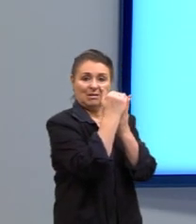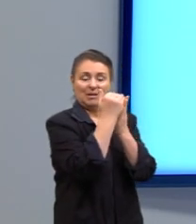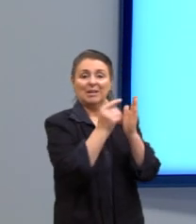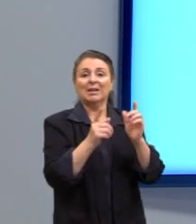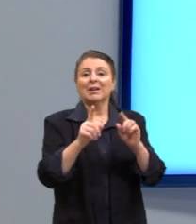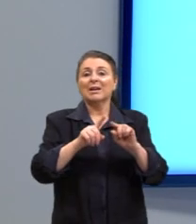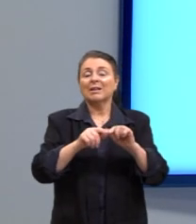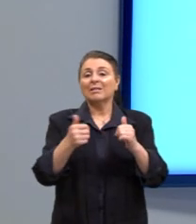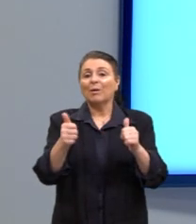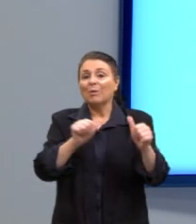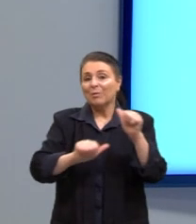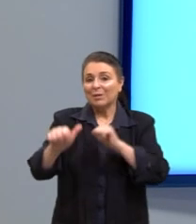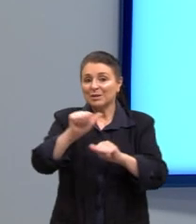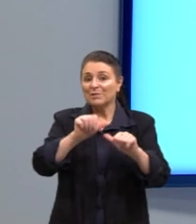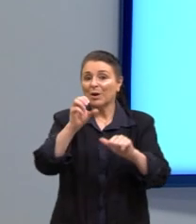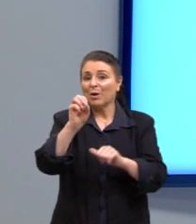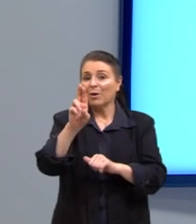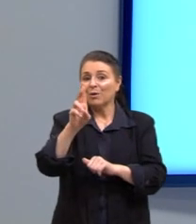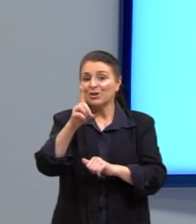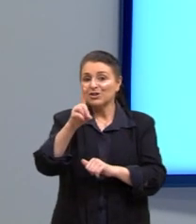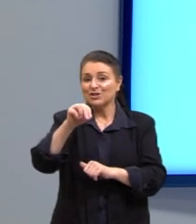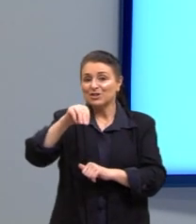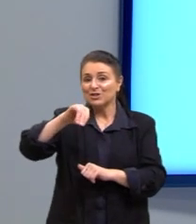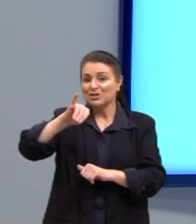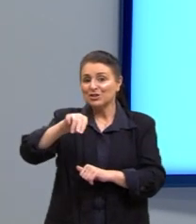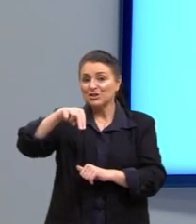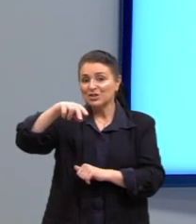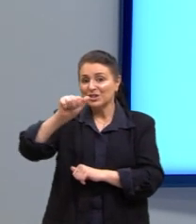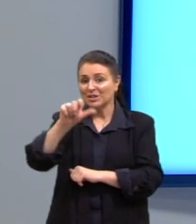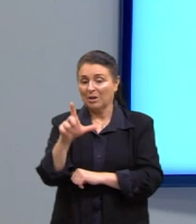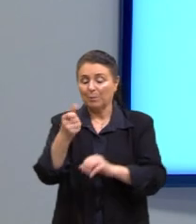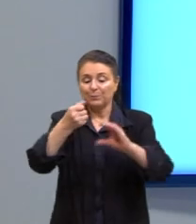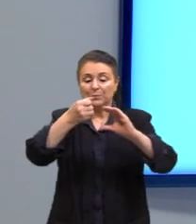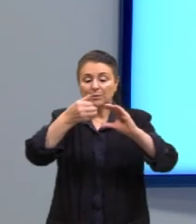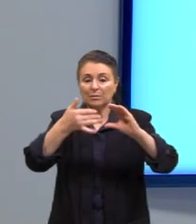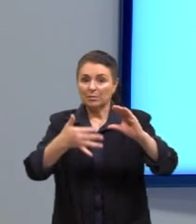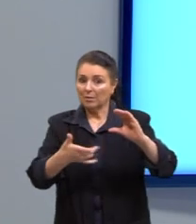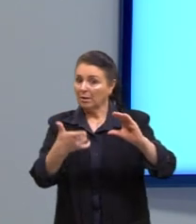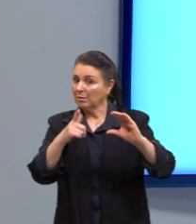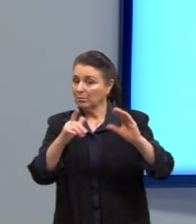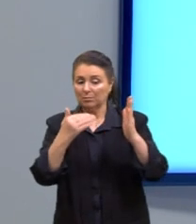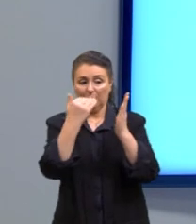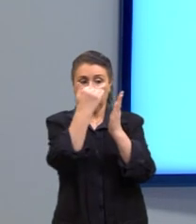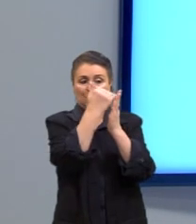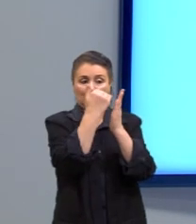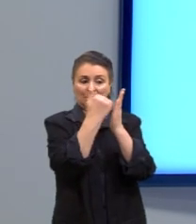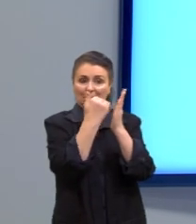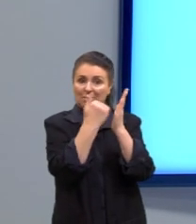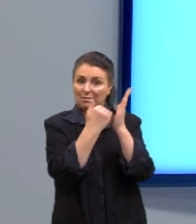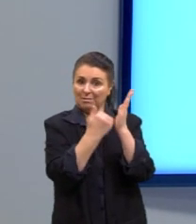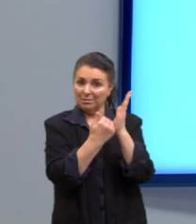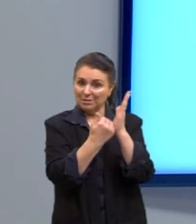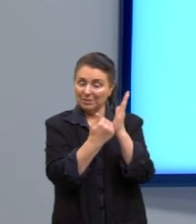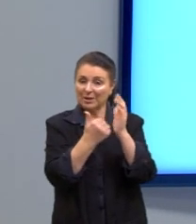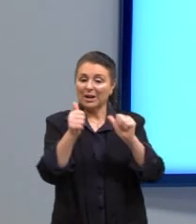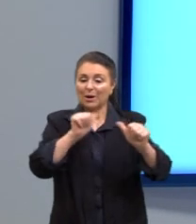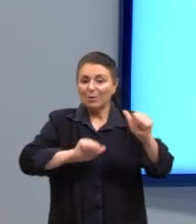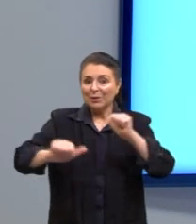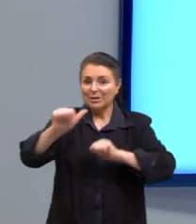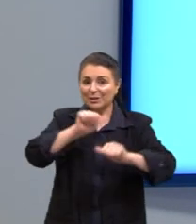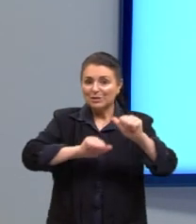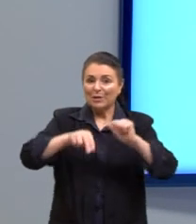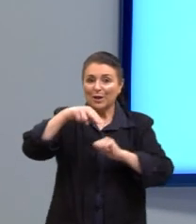ordinal. Agora, quando essa característica, ela não possui ordem, ela é chamada de qualitativa